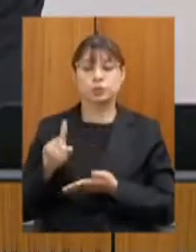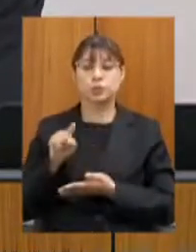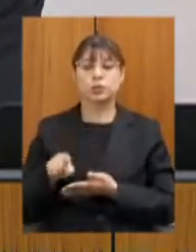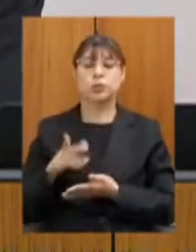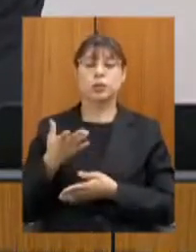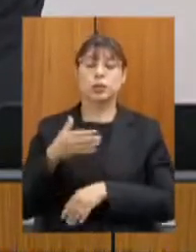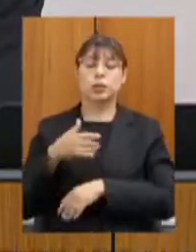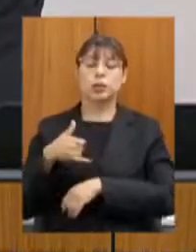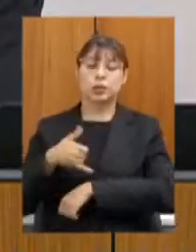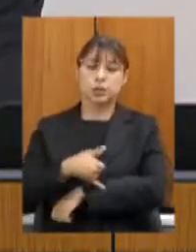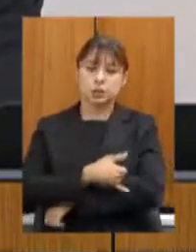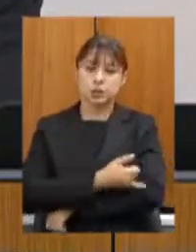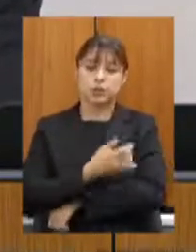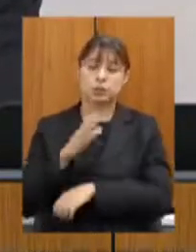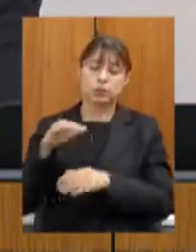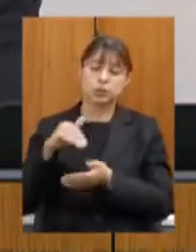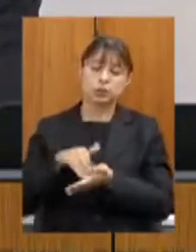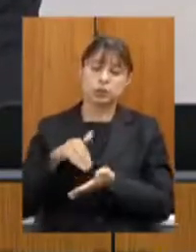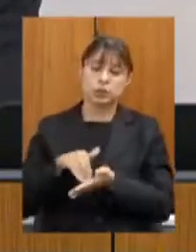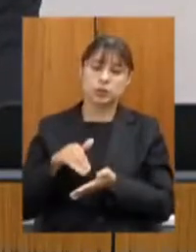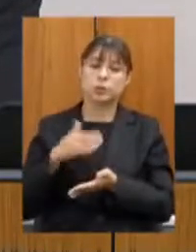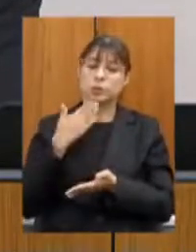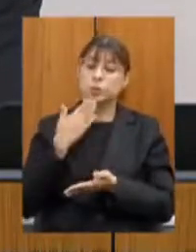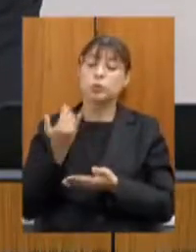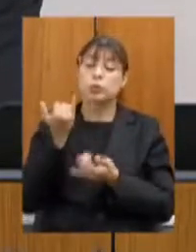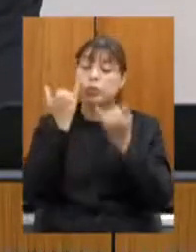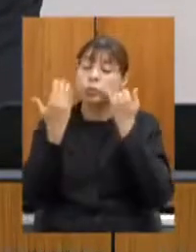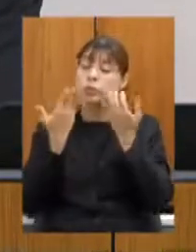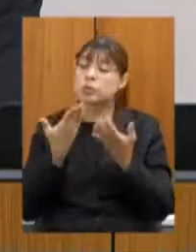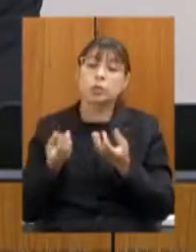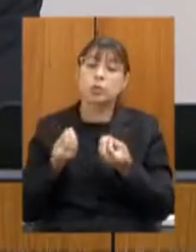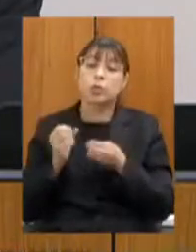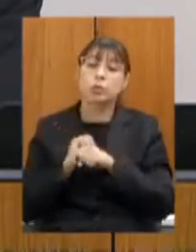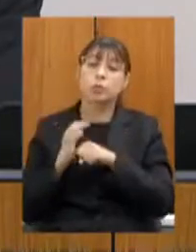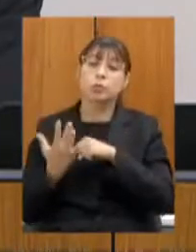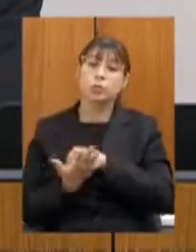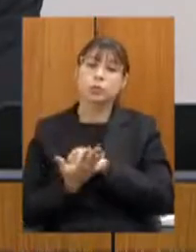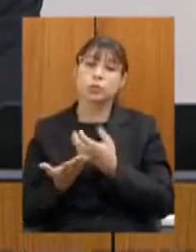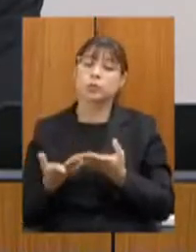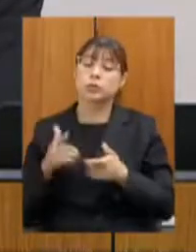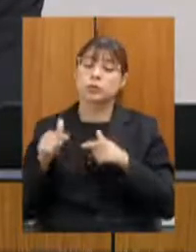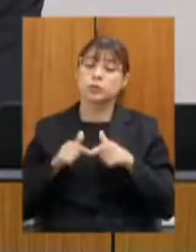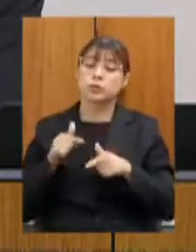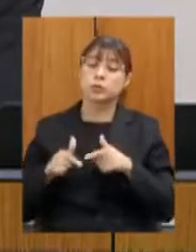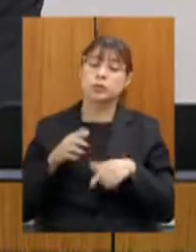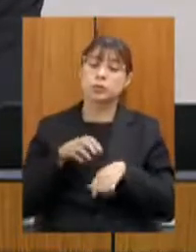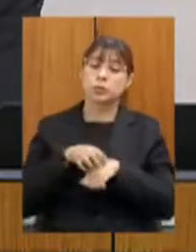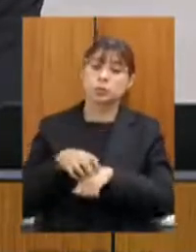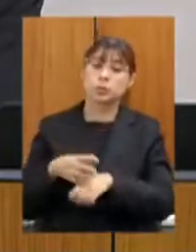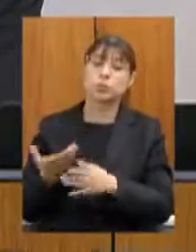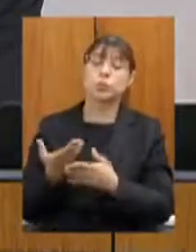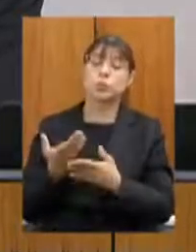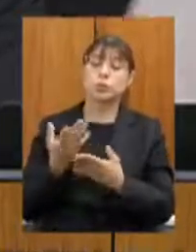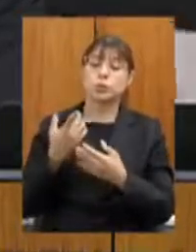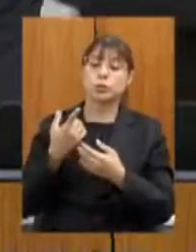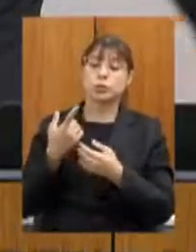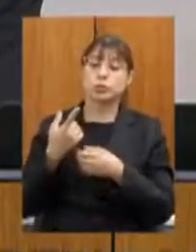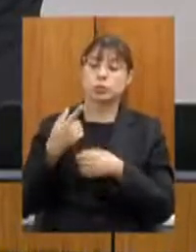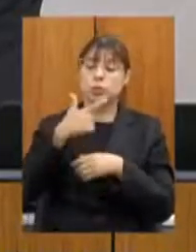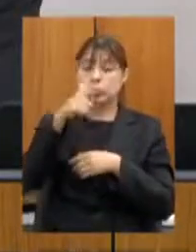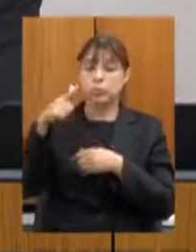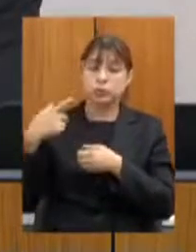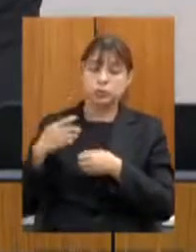Infraestrutura e Mobilidade pedir de informações sobre qual foi o impacto da pandemia na prestação de serviços de transporte intermunicipal e